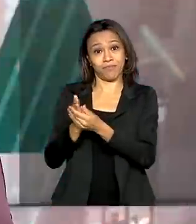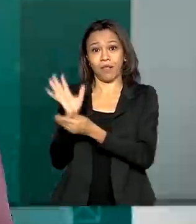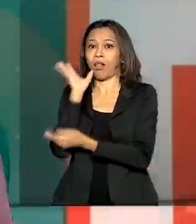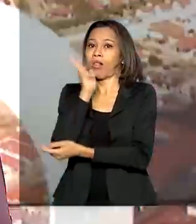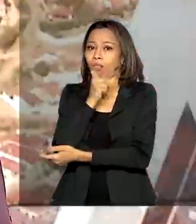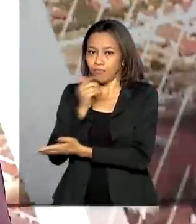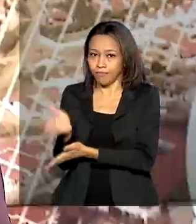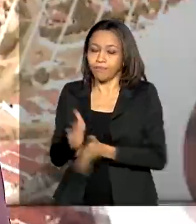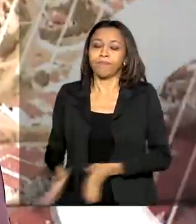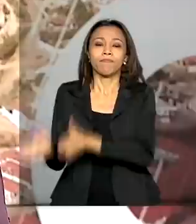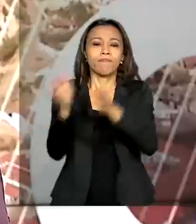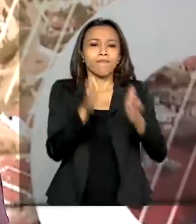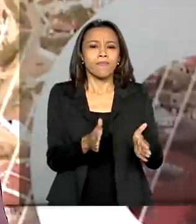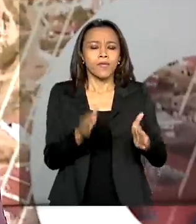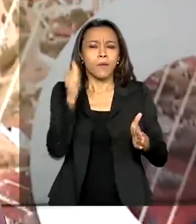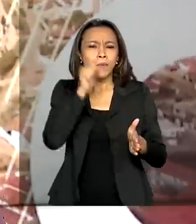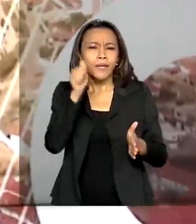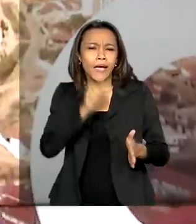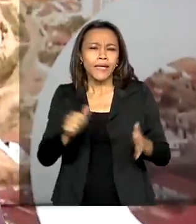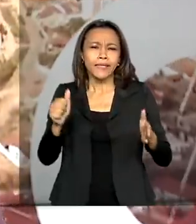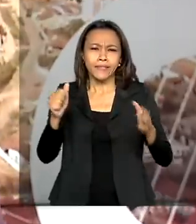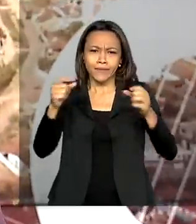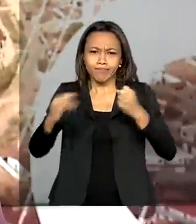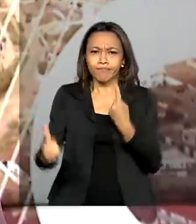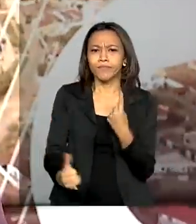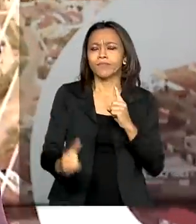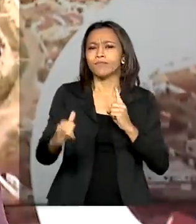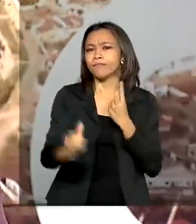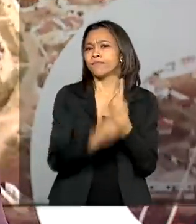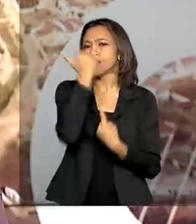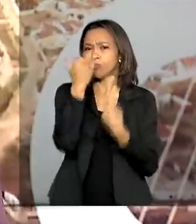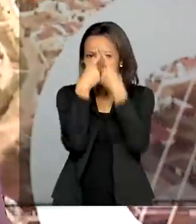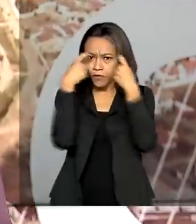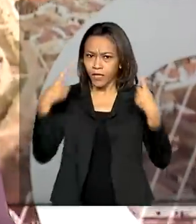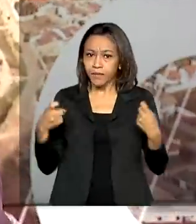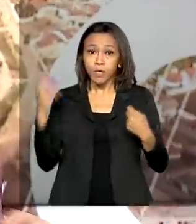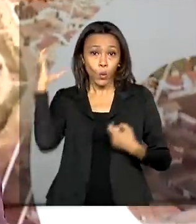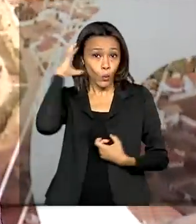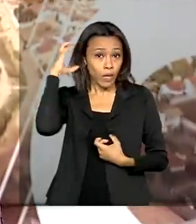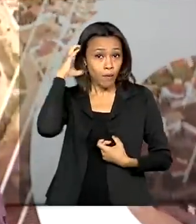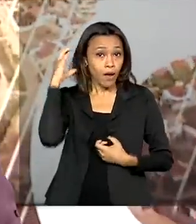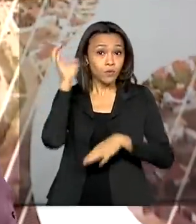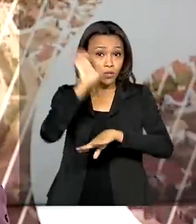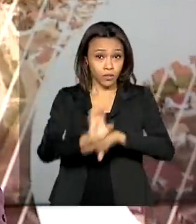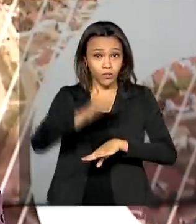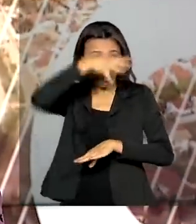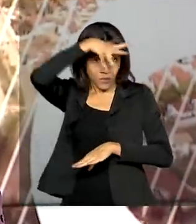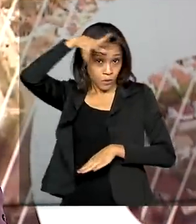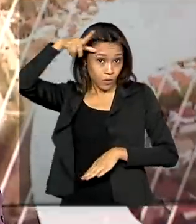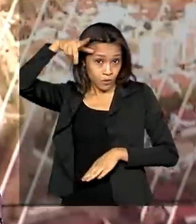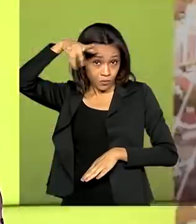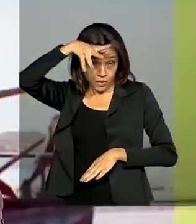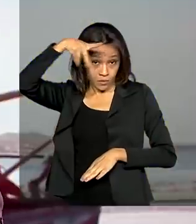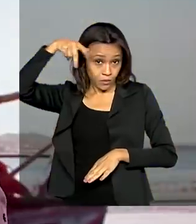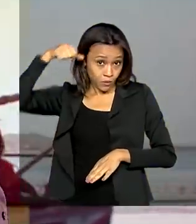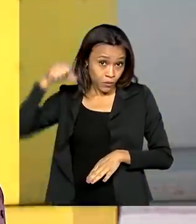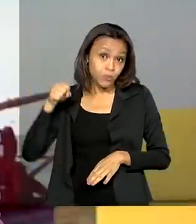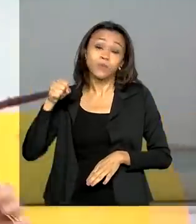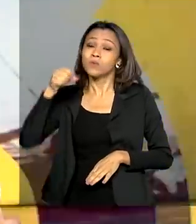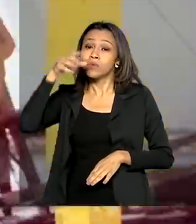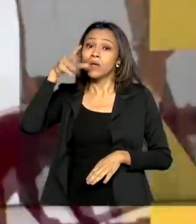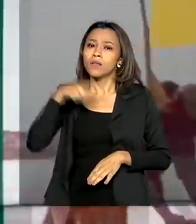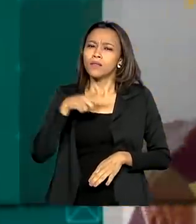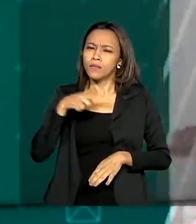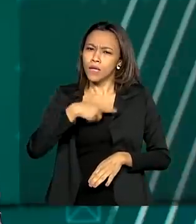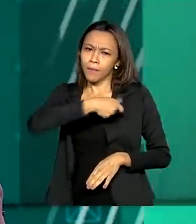Mulheres vítimas de violência em Cuiabá, no Mato Grosso, contam agora com uma nova delegacia de atendimento especializado